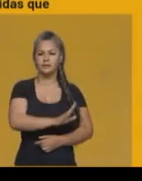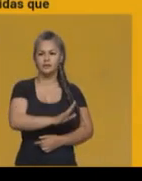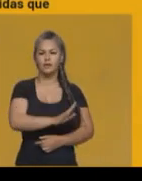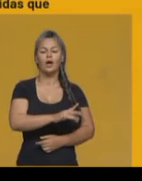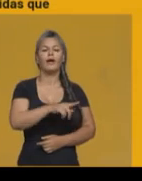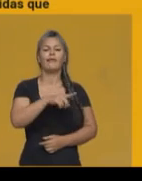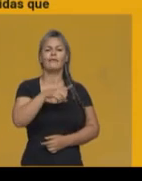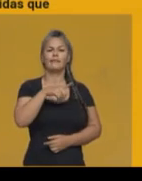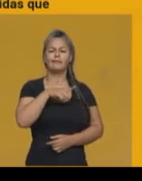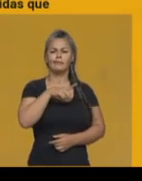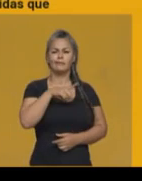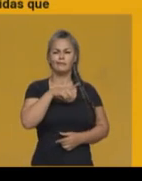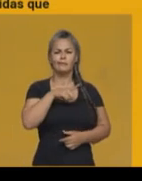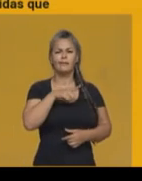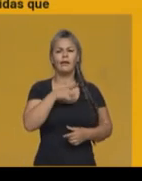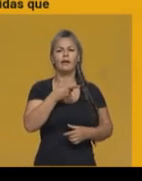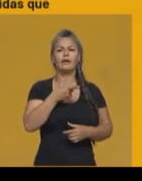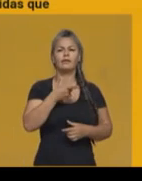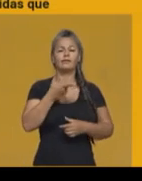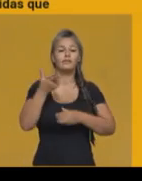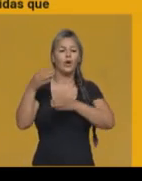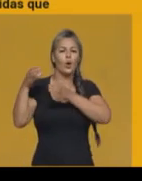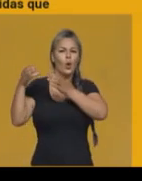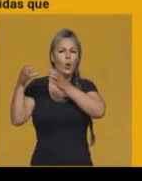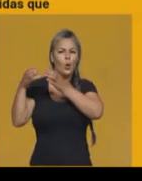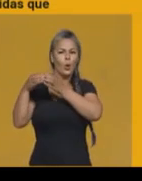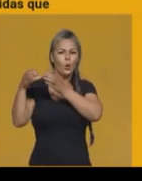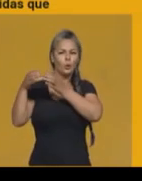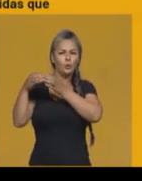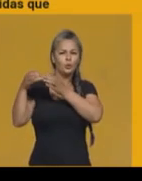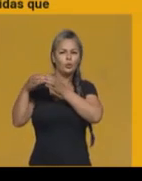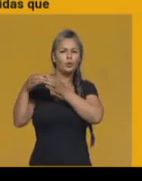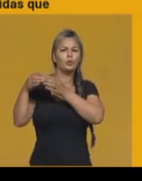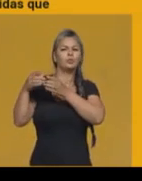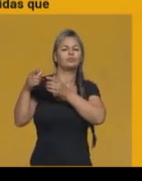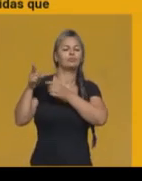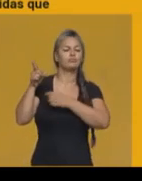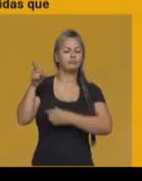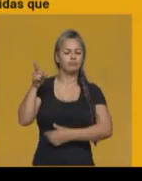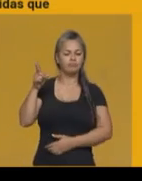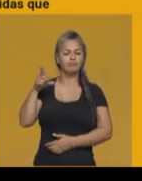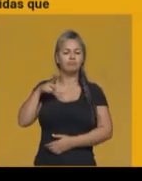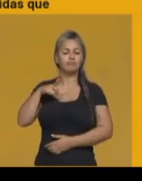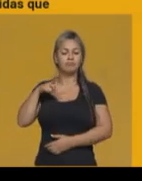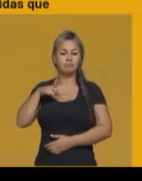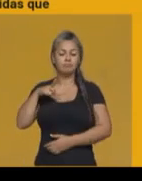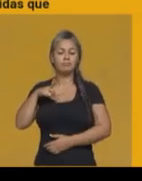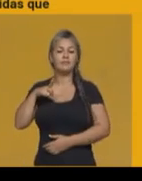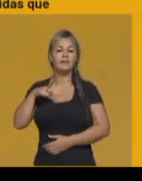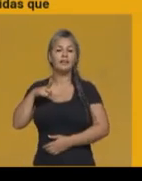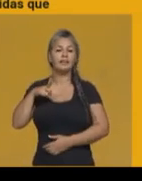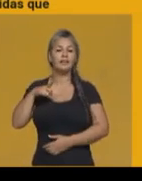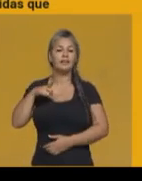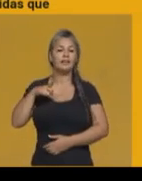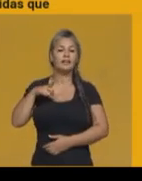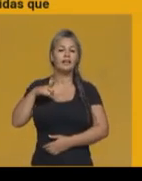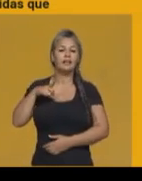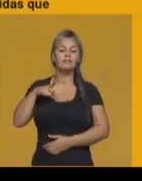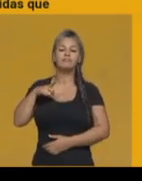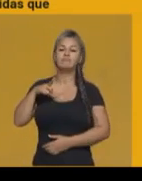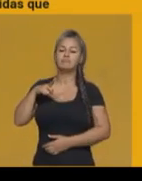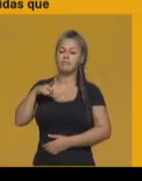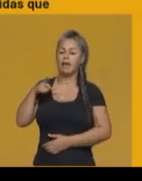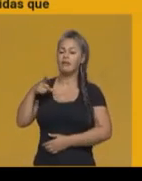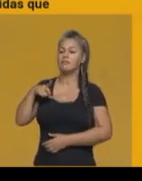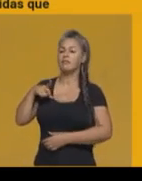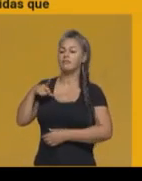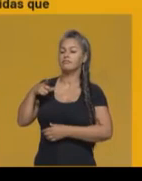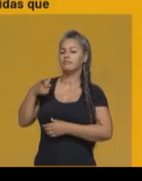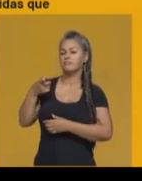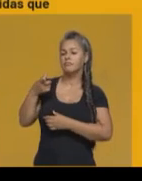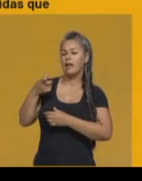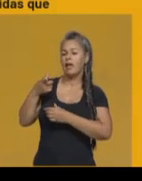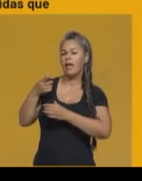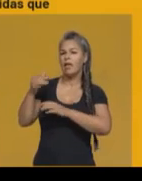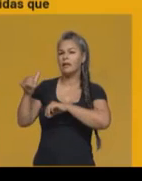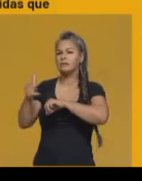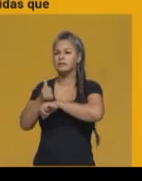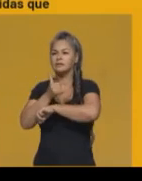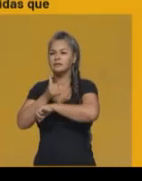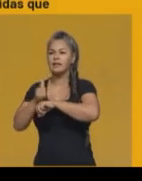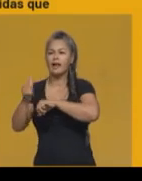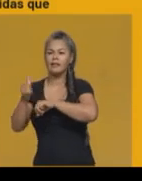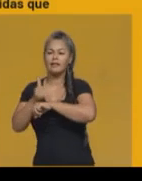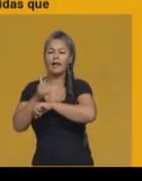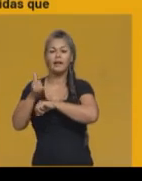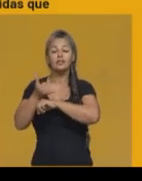que passou a controlar o governo de Portugal após a Revolução Liberal do Porto adotaram medidas que